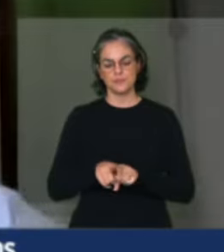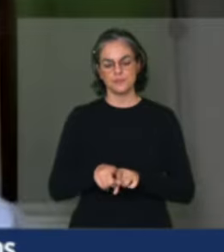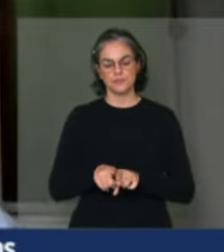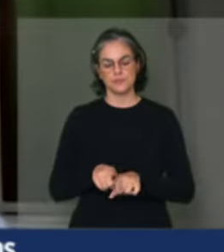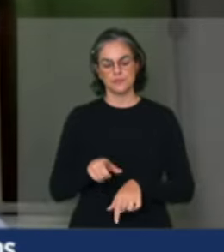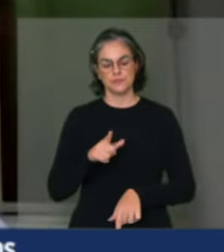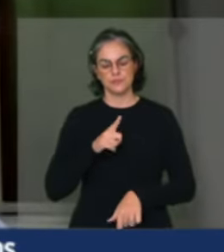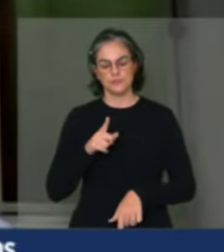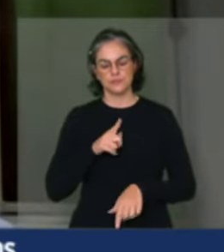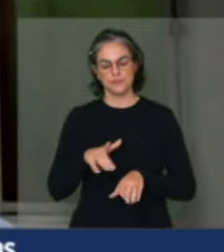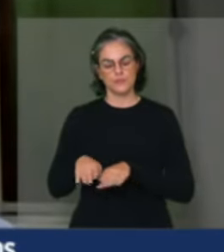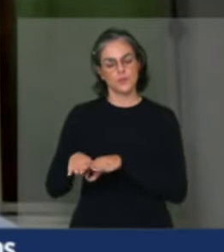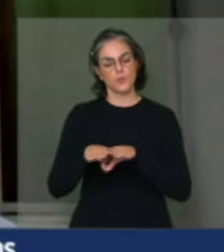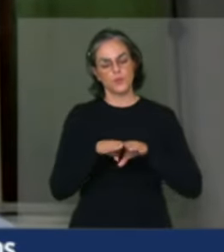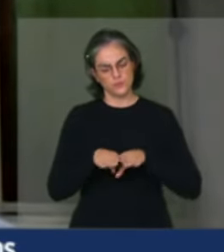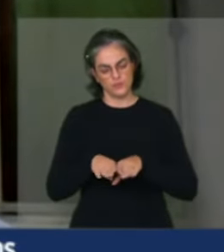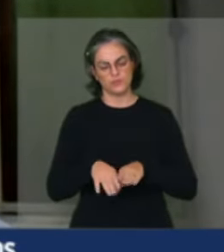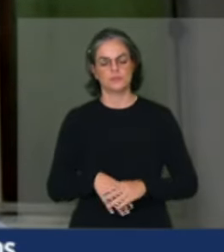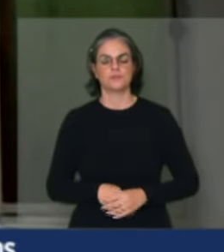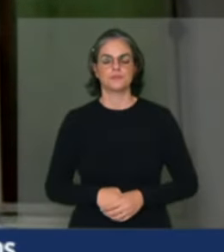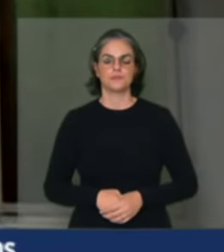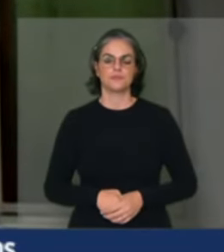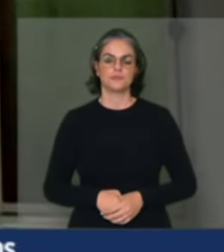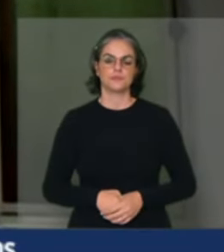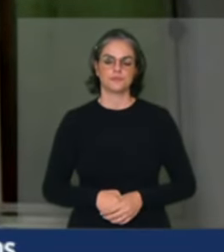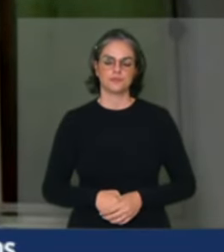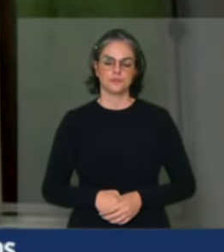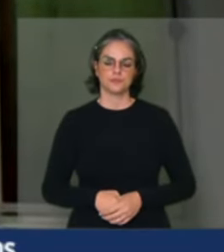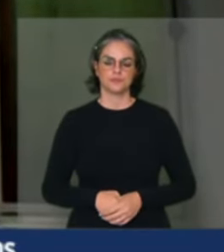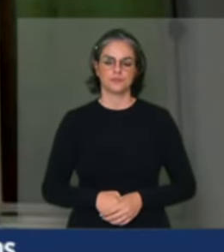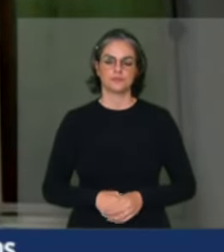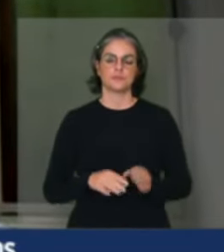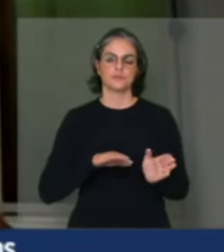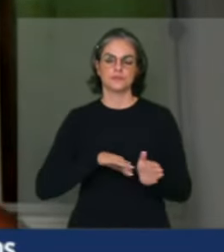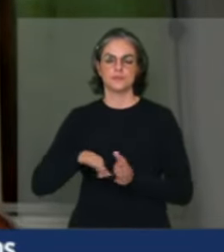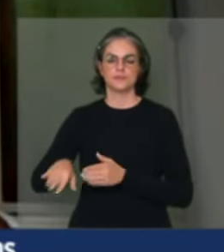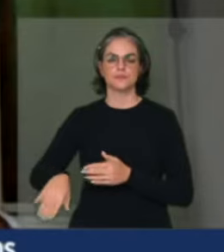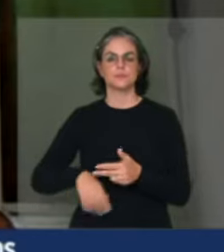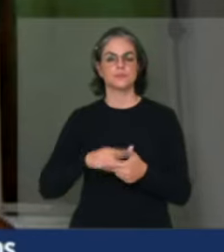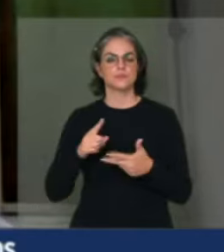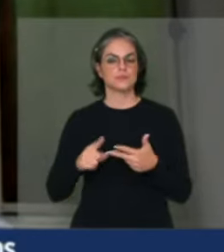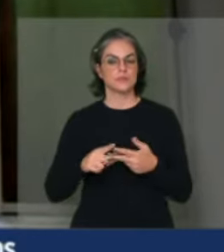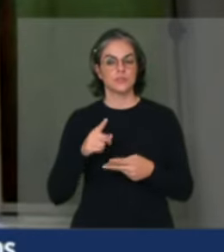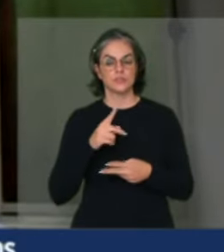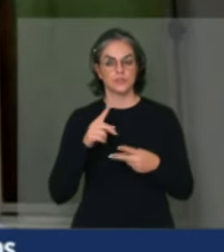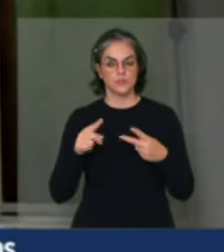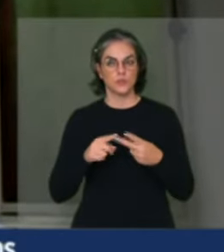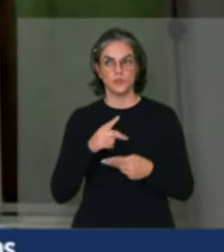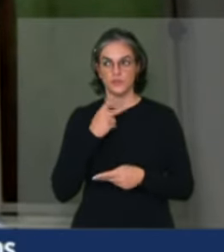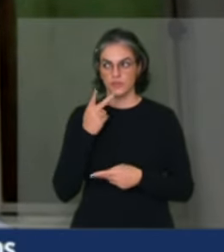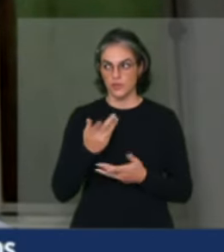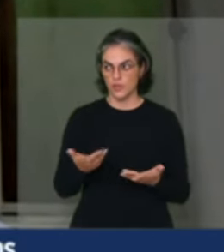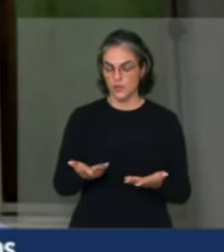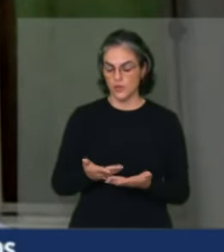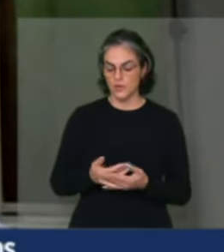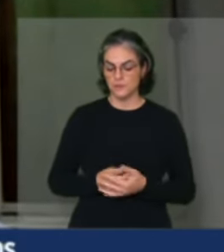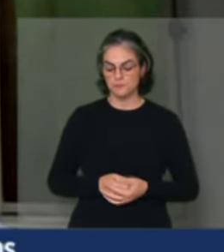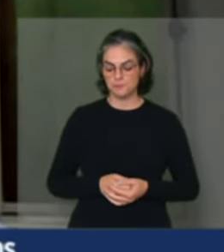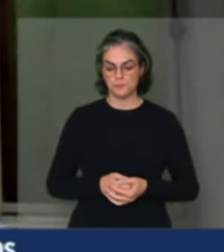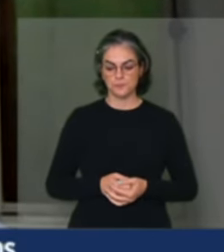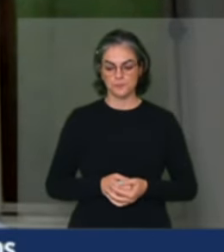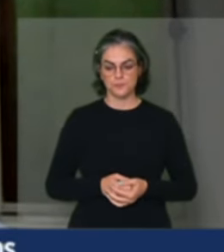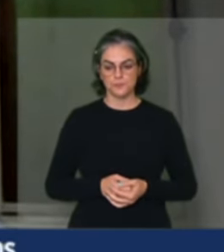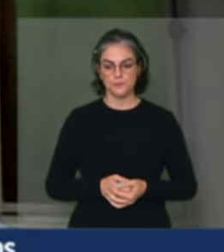igualitário. Então, agradecer isso e, segundo lugar, camaradas, a via